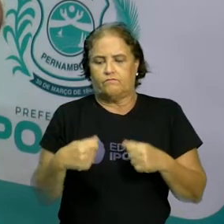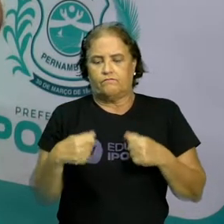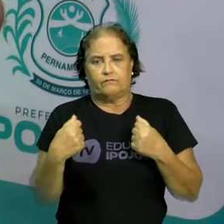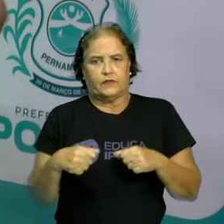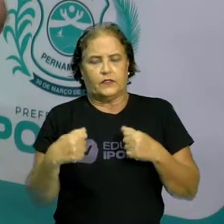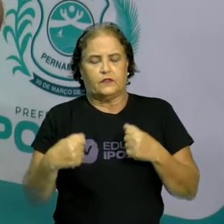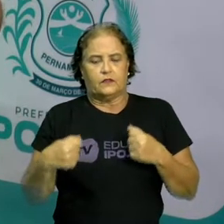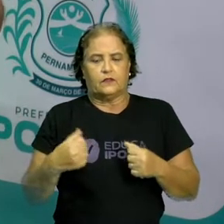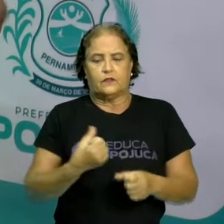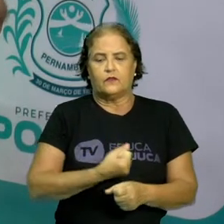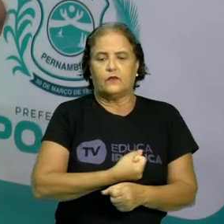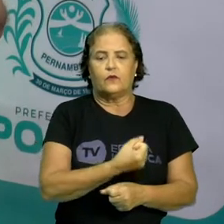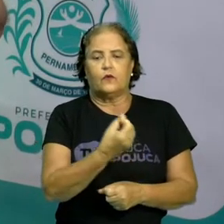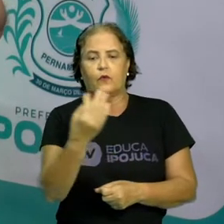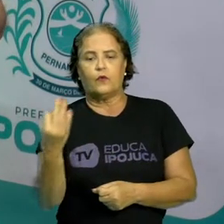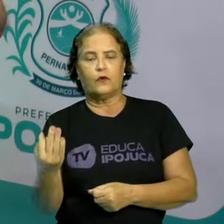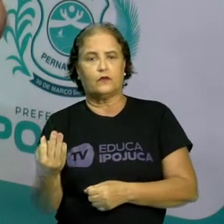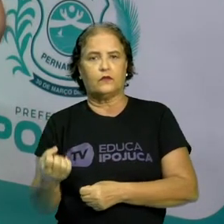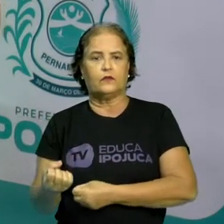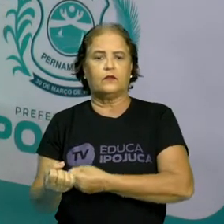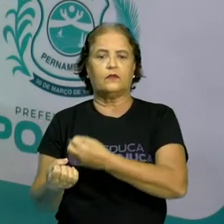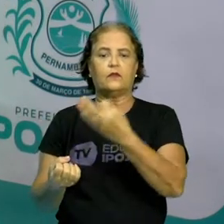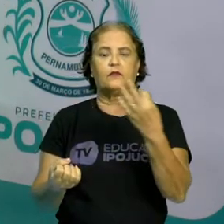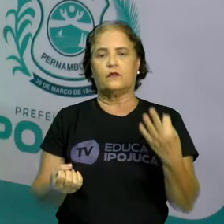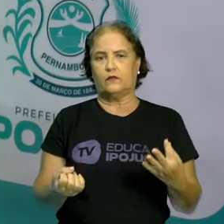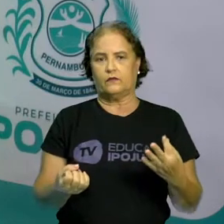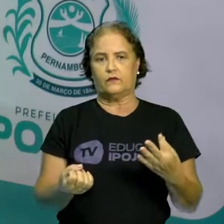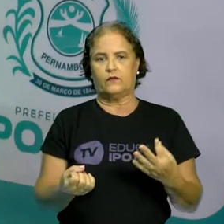quantificar, ou seja, de contar.